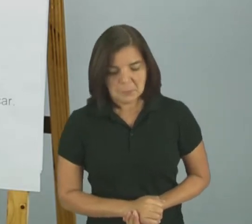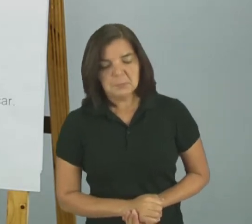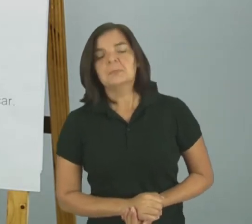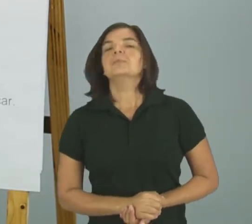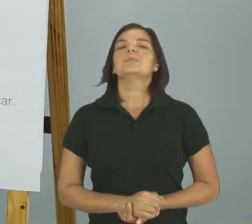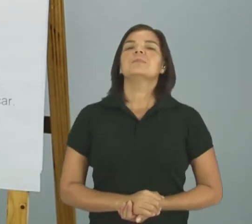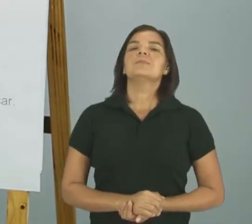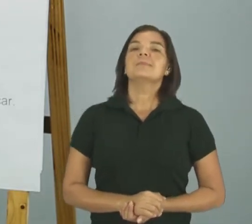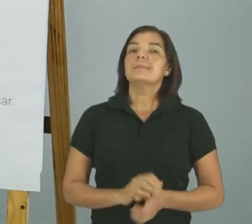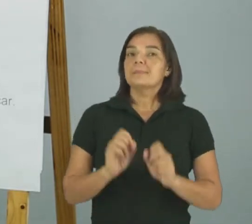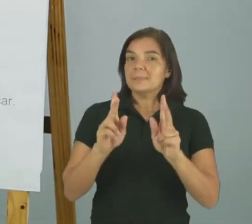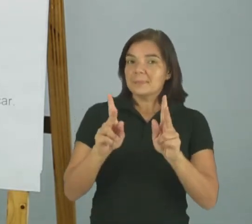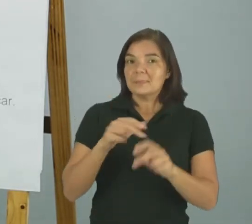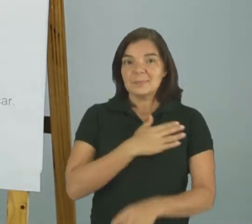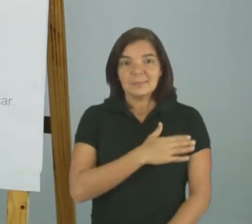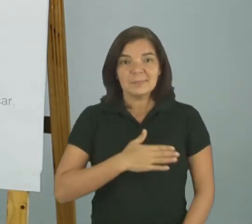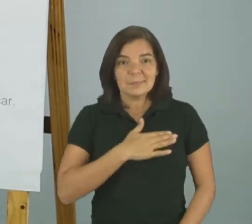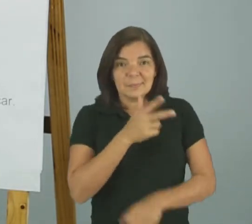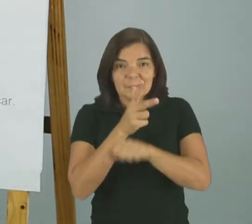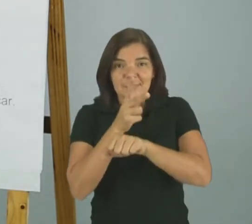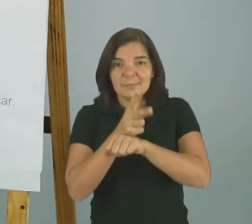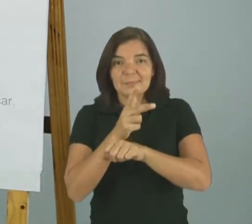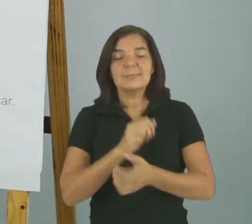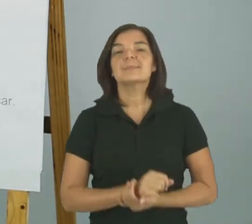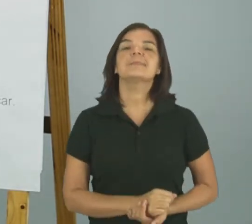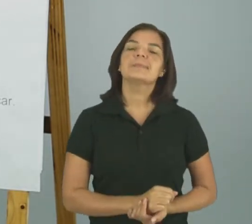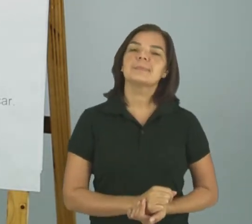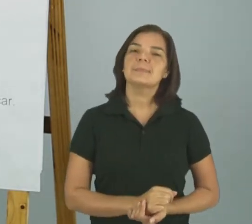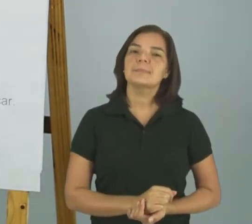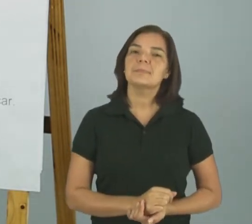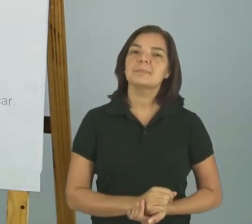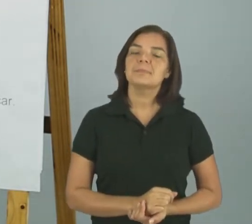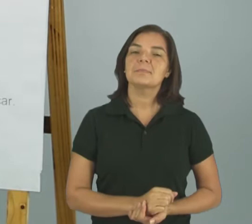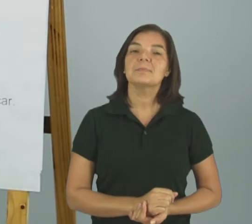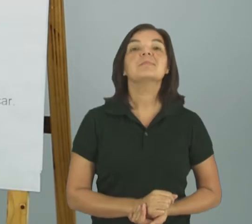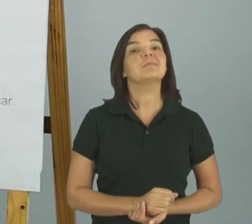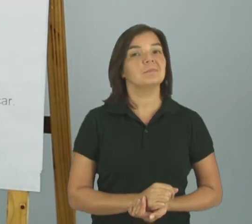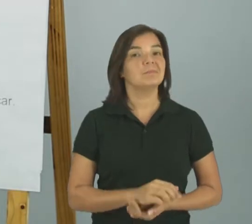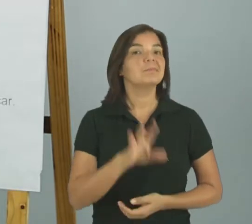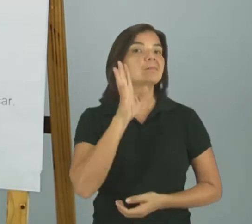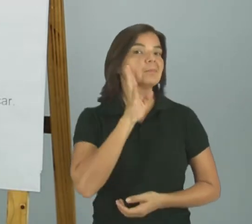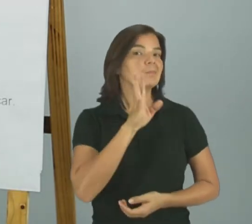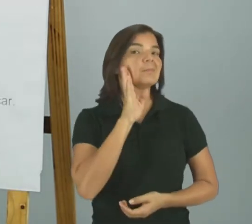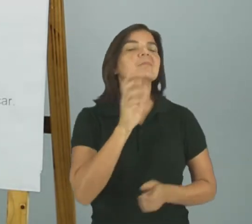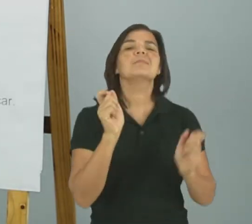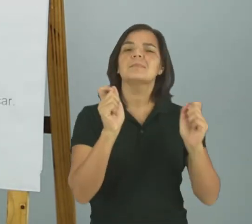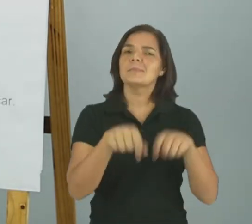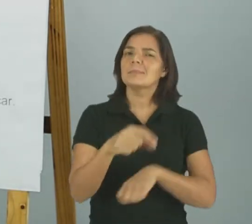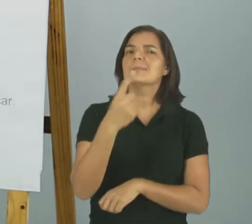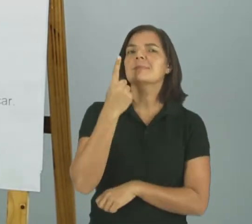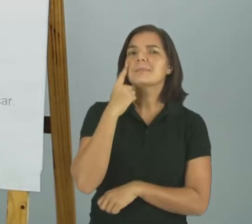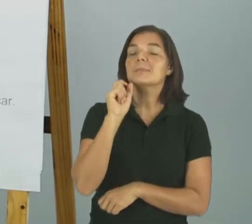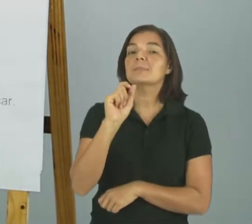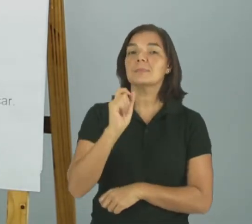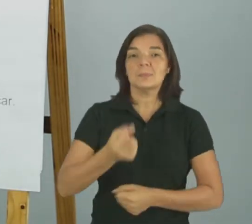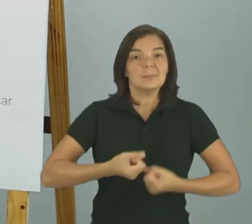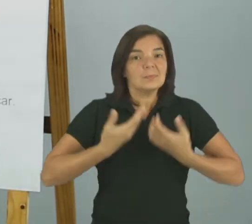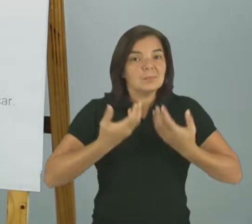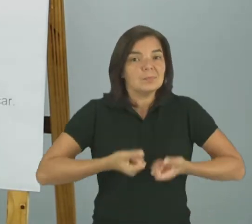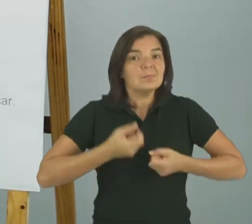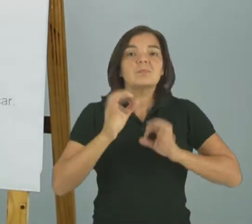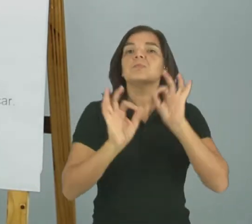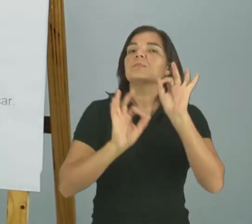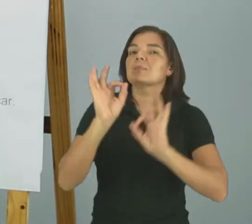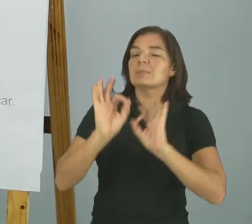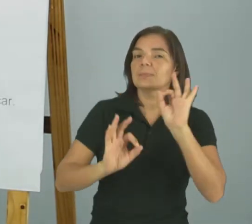Ok? Gostaram do vídeo aí? De maneira bem divertida Nós podemos ver o que é um poema E como ele é